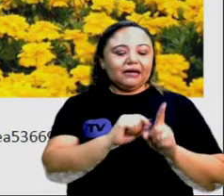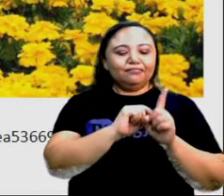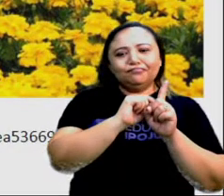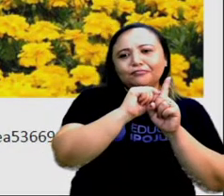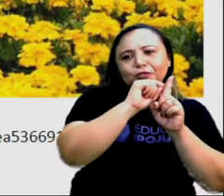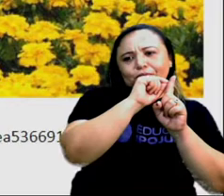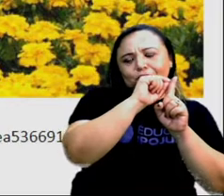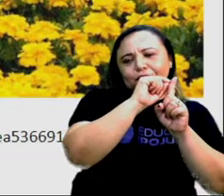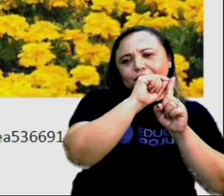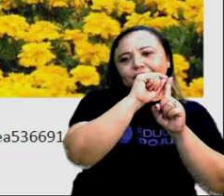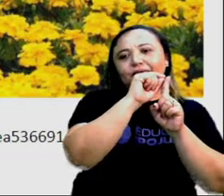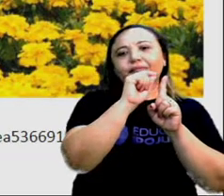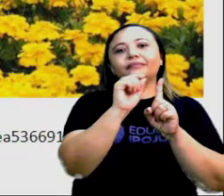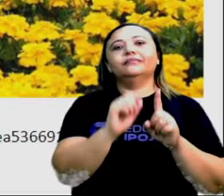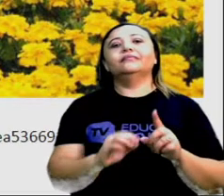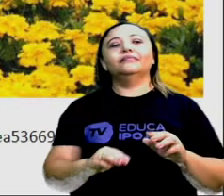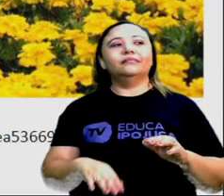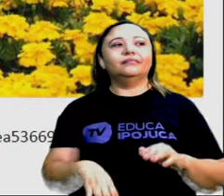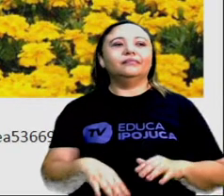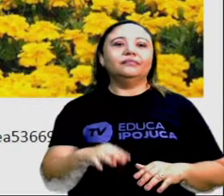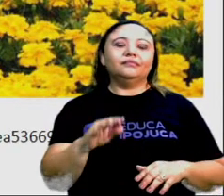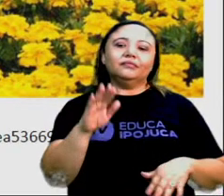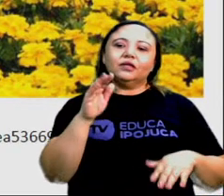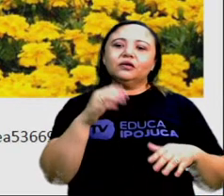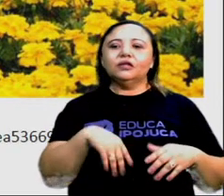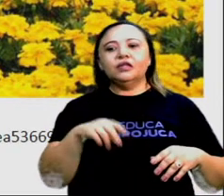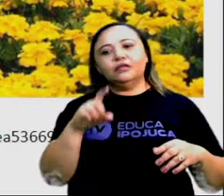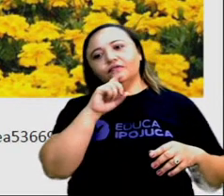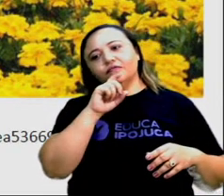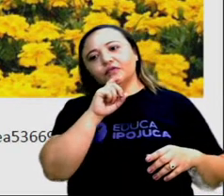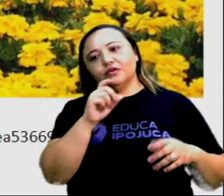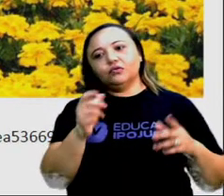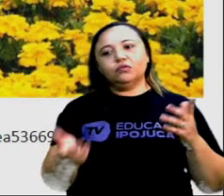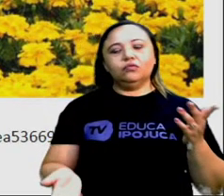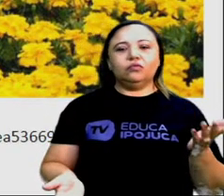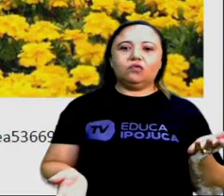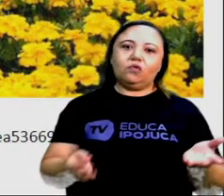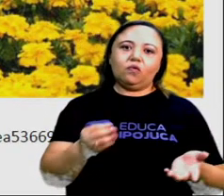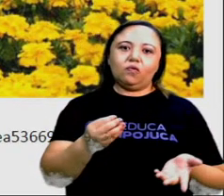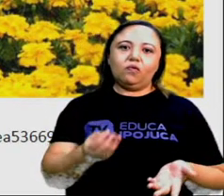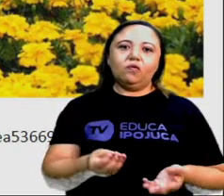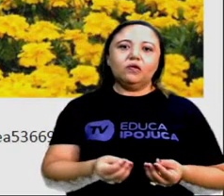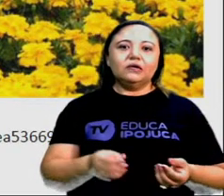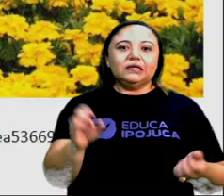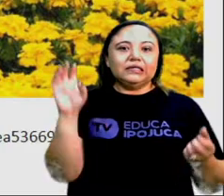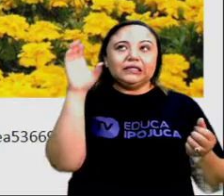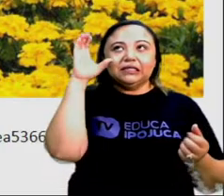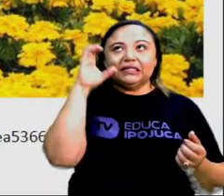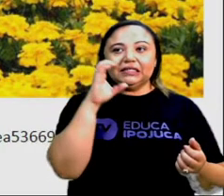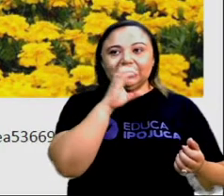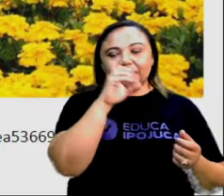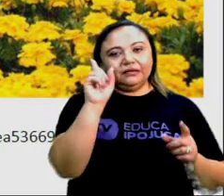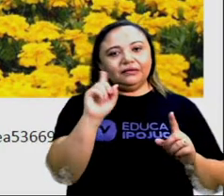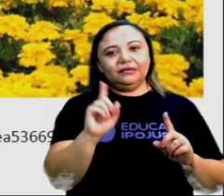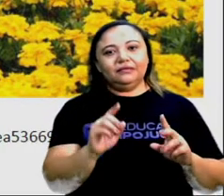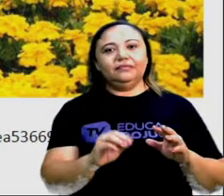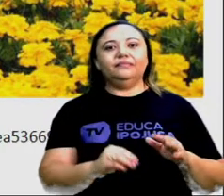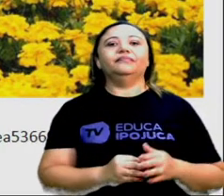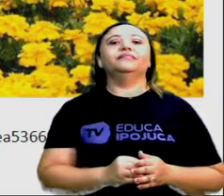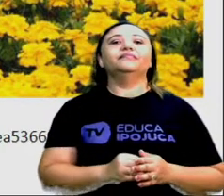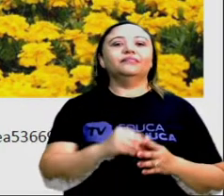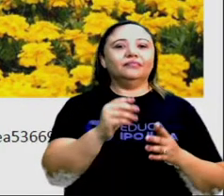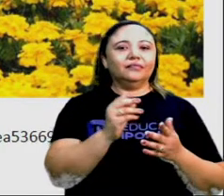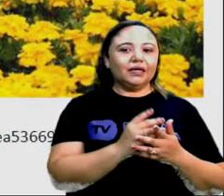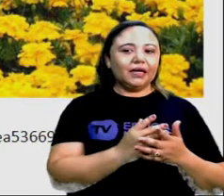voltam a ficar amenas. Não é mais muito frio, as flores florescem e os dias e as noites têm a mesma